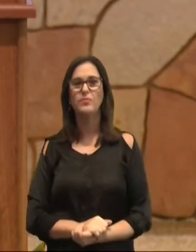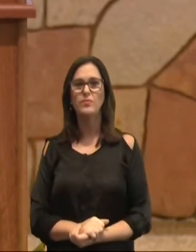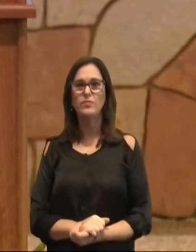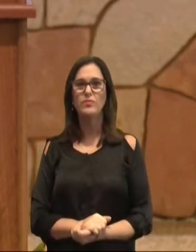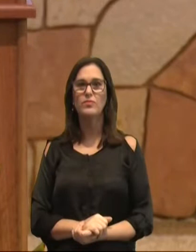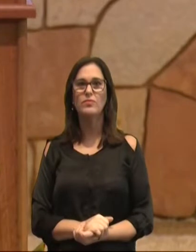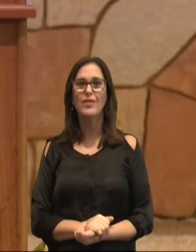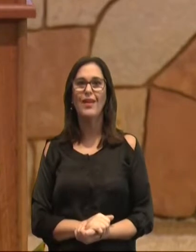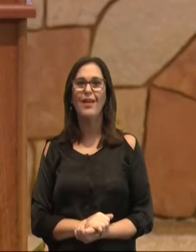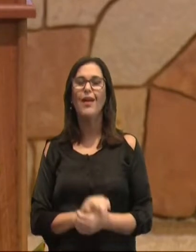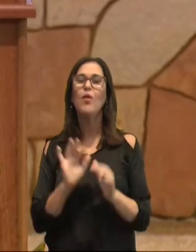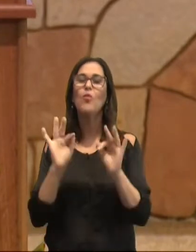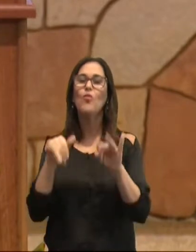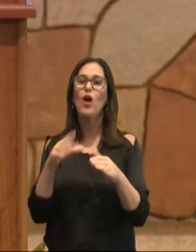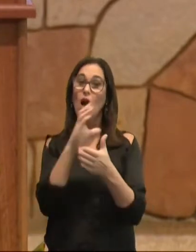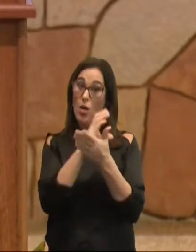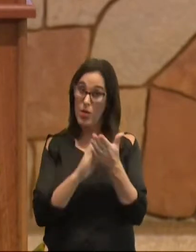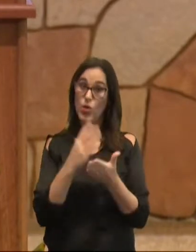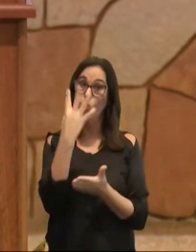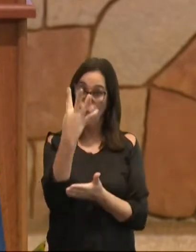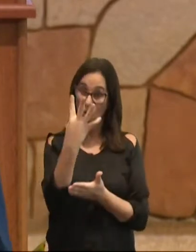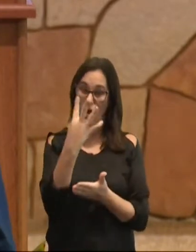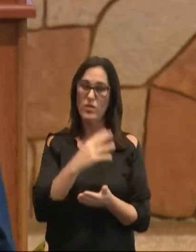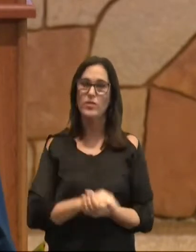e por fim, no capítulo 4,